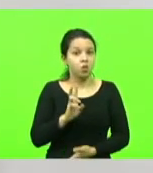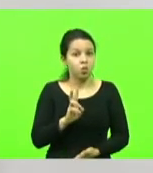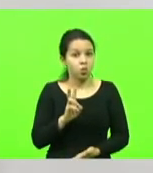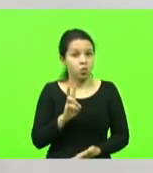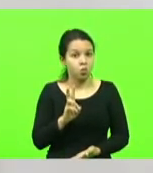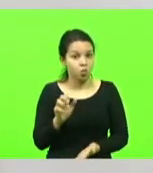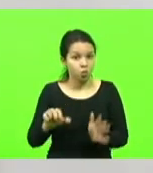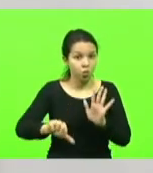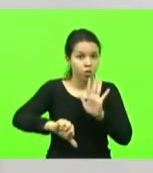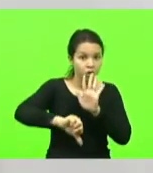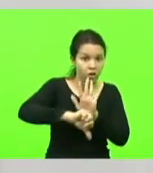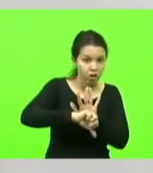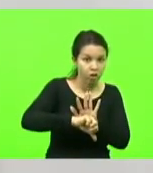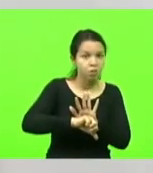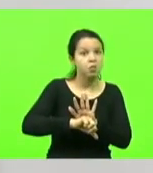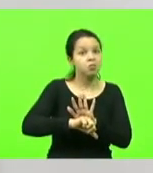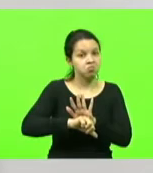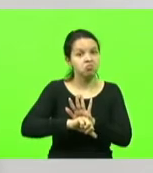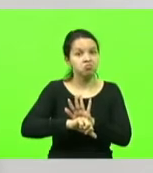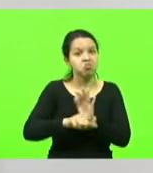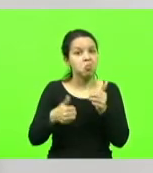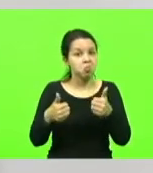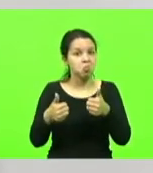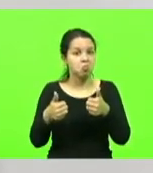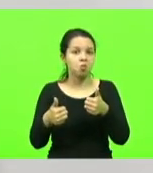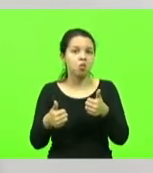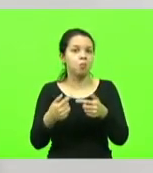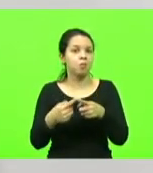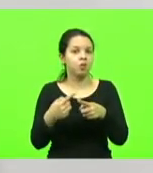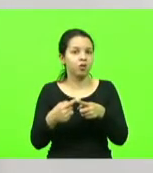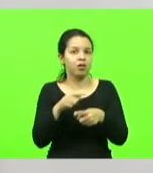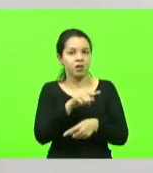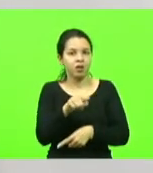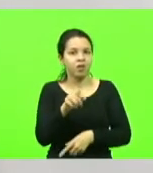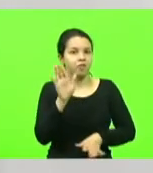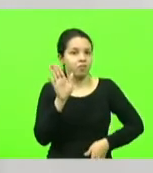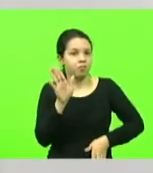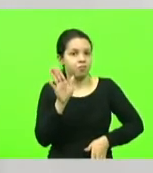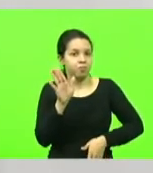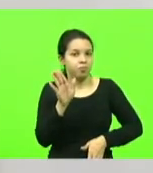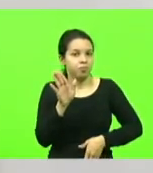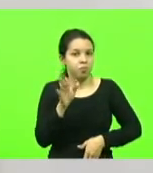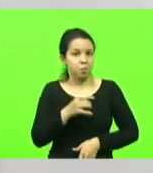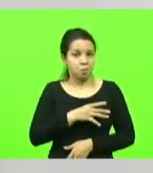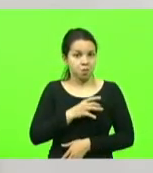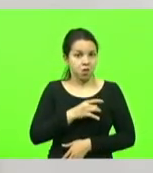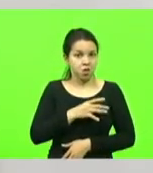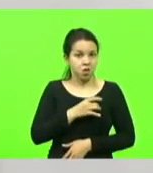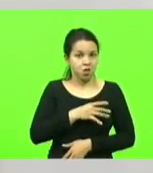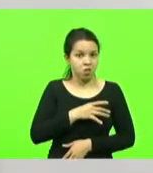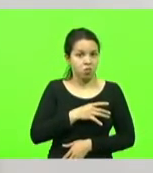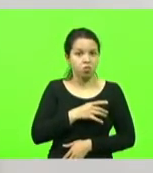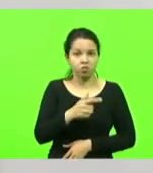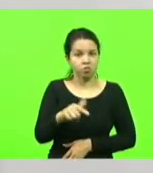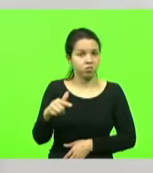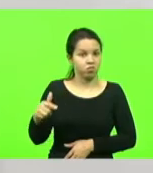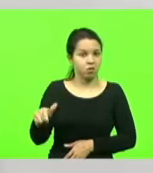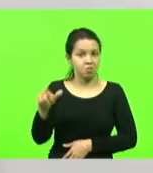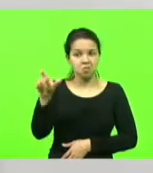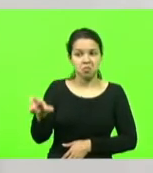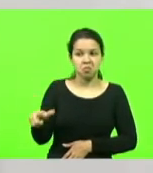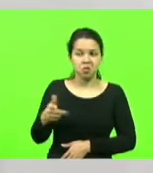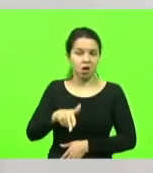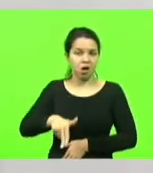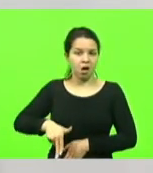vagabundo não tem medo do cidadão que está desarmado e se reage, ainda é capaz de ser processado por crime de